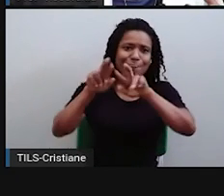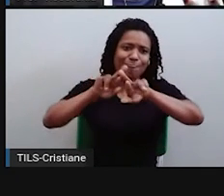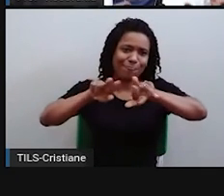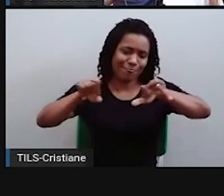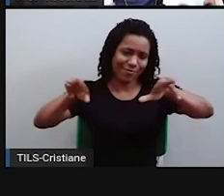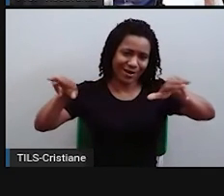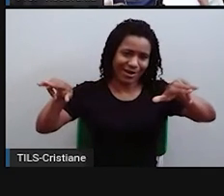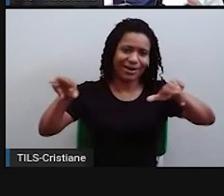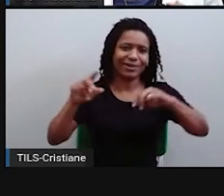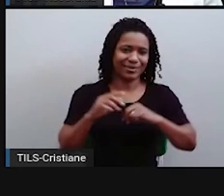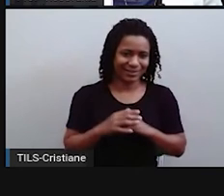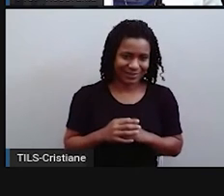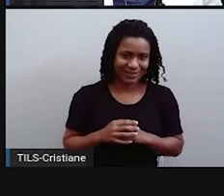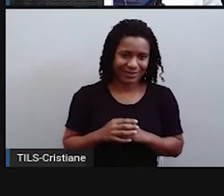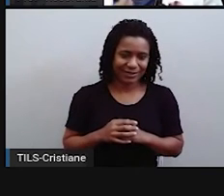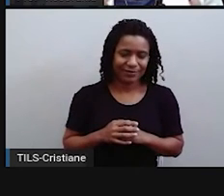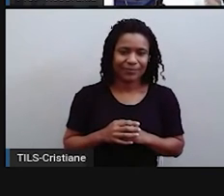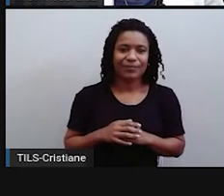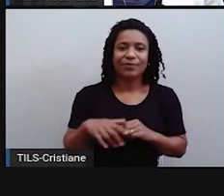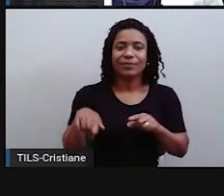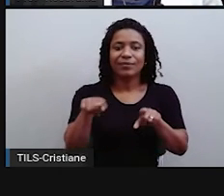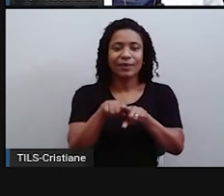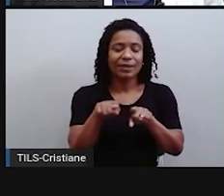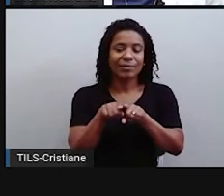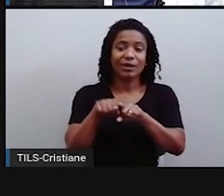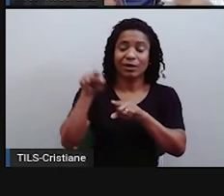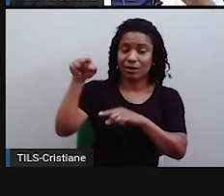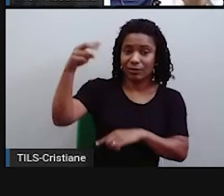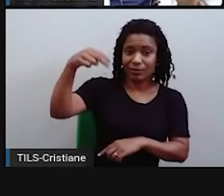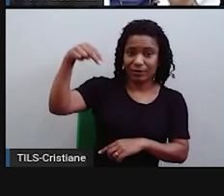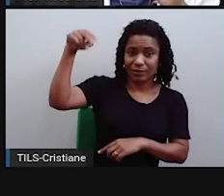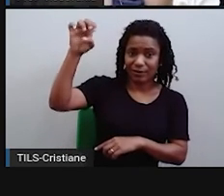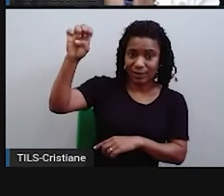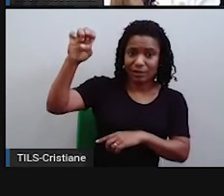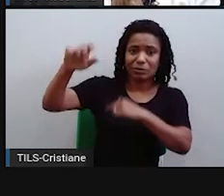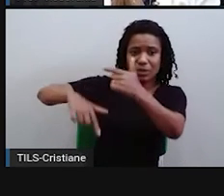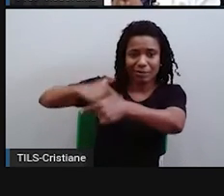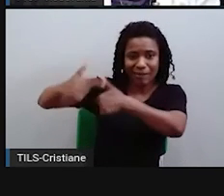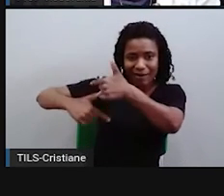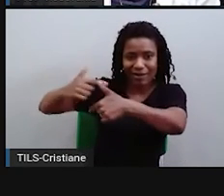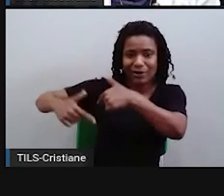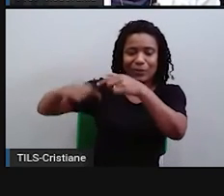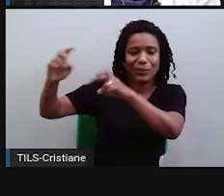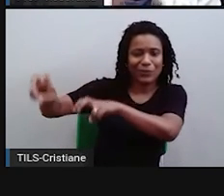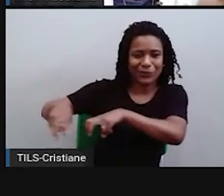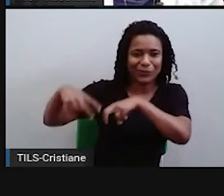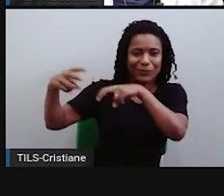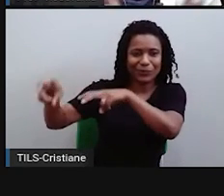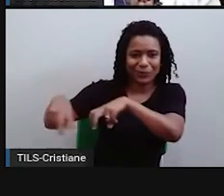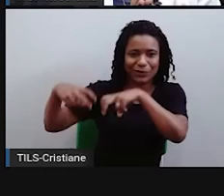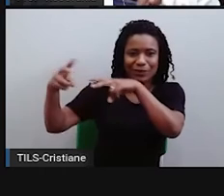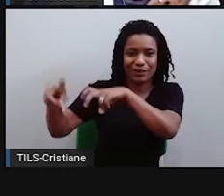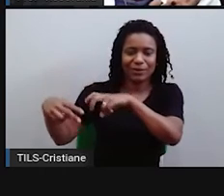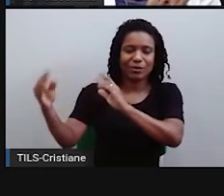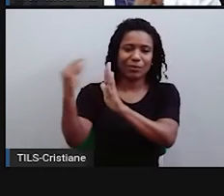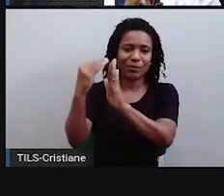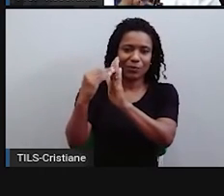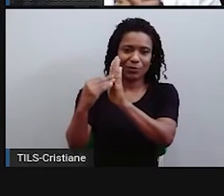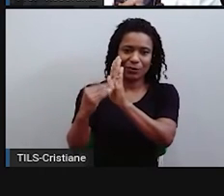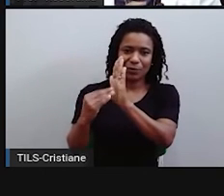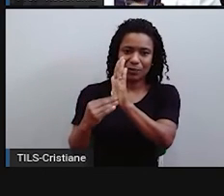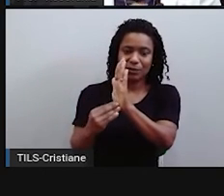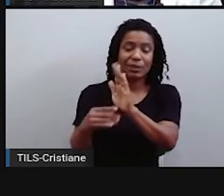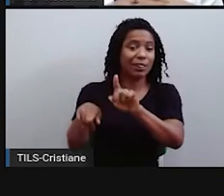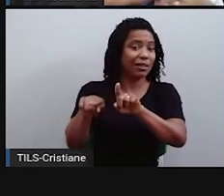a questão também de ser mais agrário. Então, tudo isso reuniu ali e o turismo, que chama